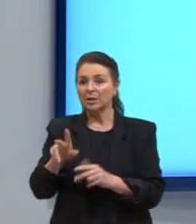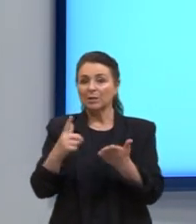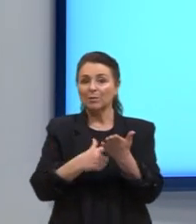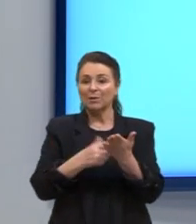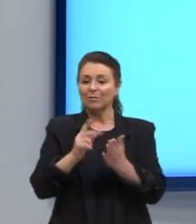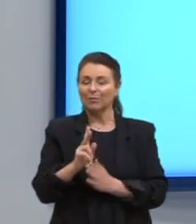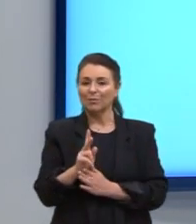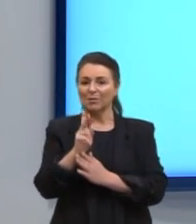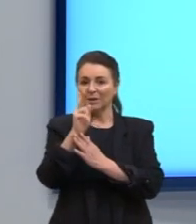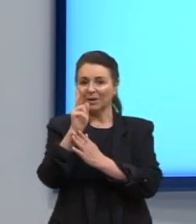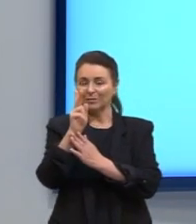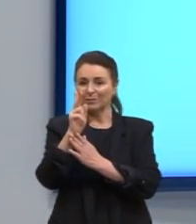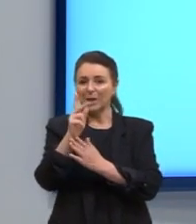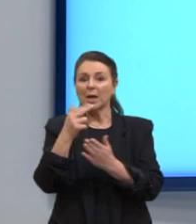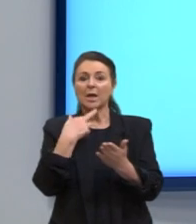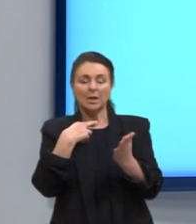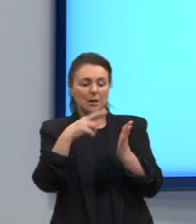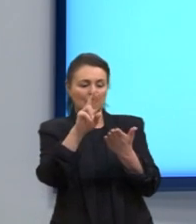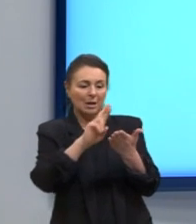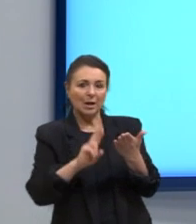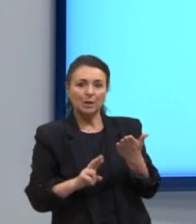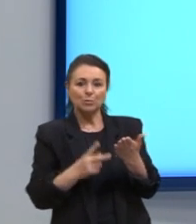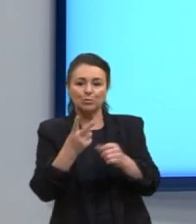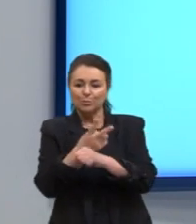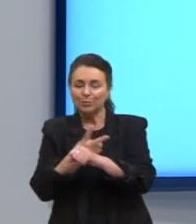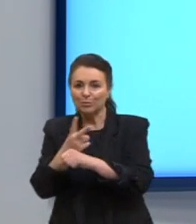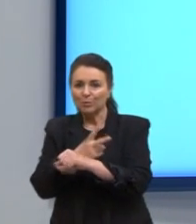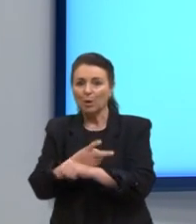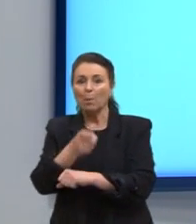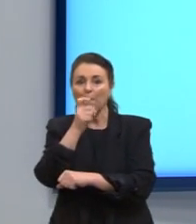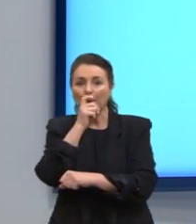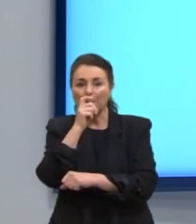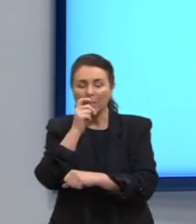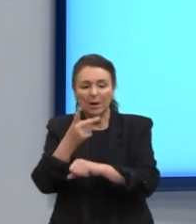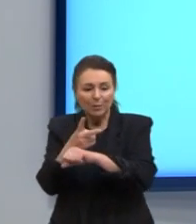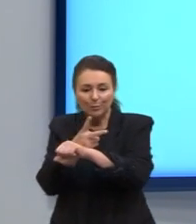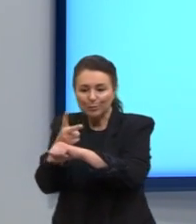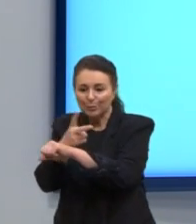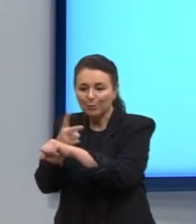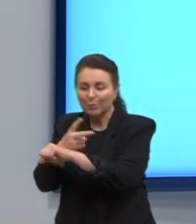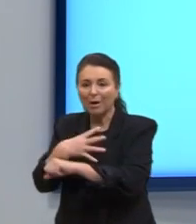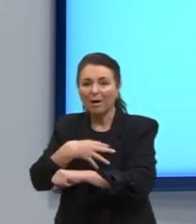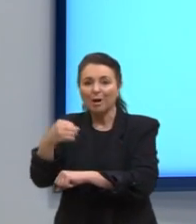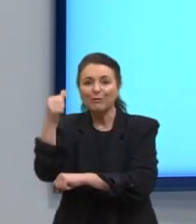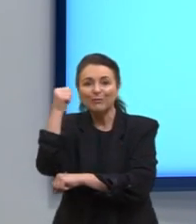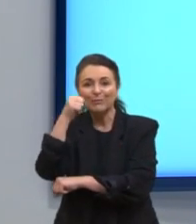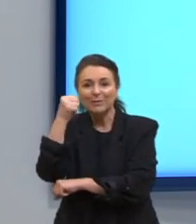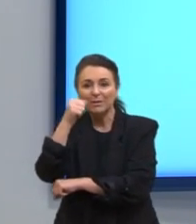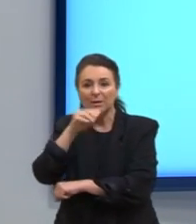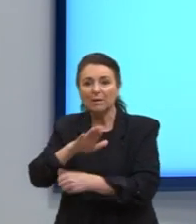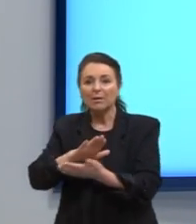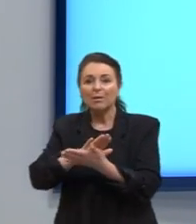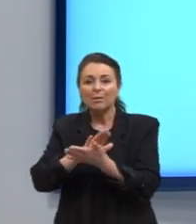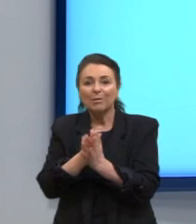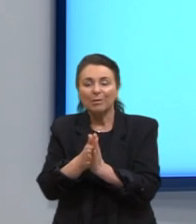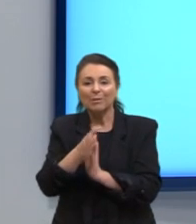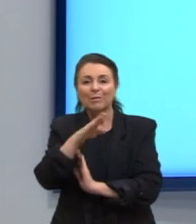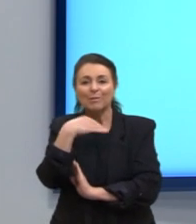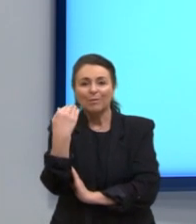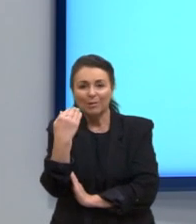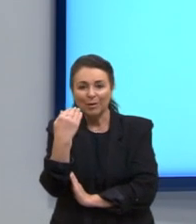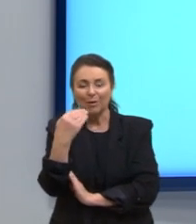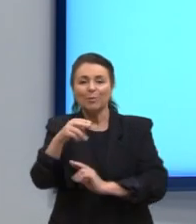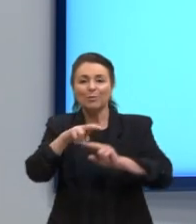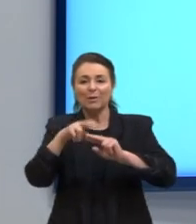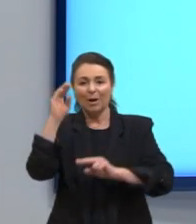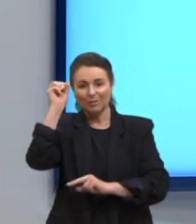Bernardo Cussins, que é o relato de uma busca e fala de um pai que busca a sua filha que foi morta pela ditadura militar. E é